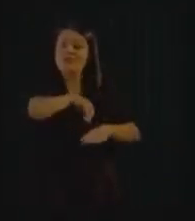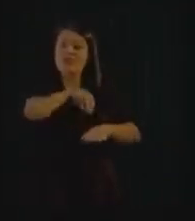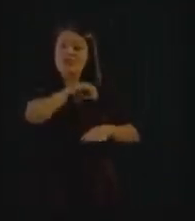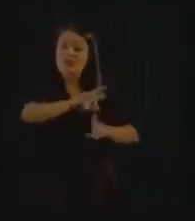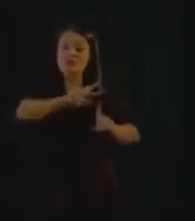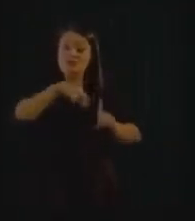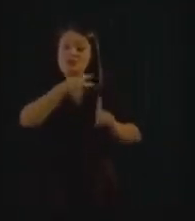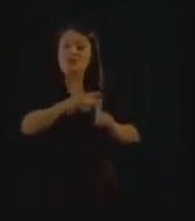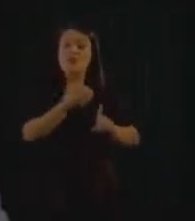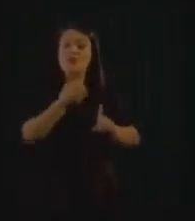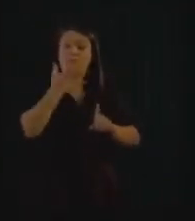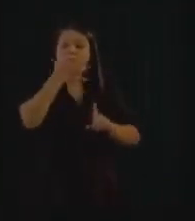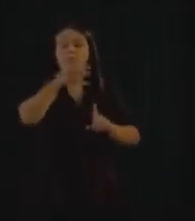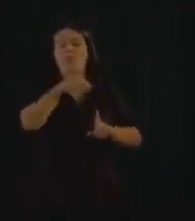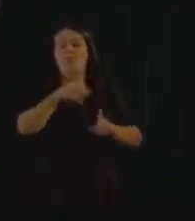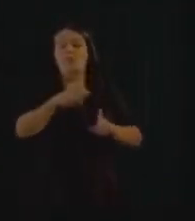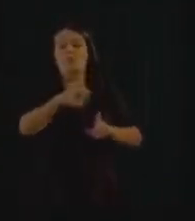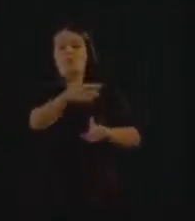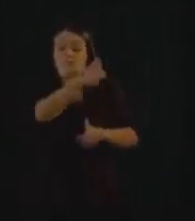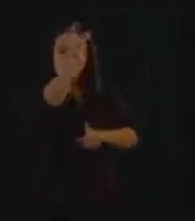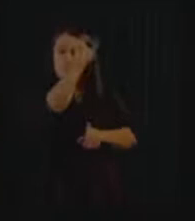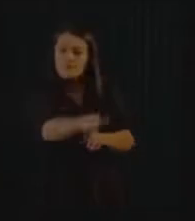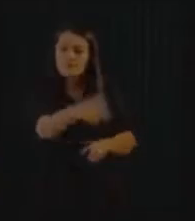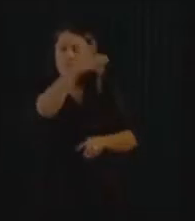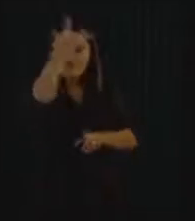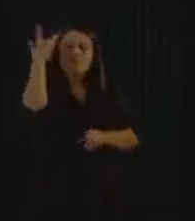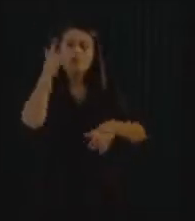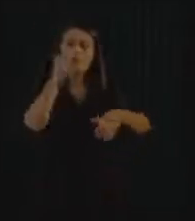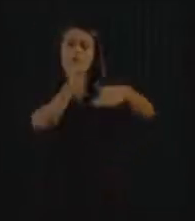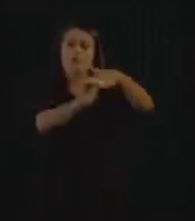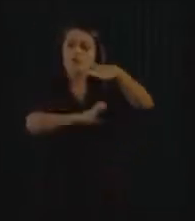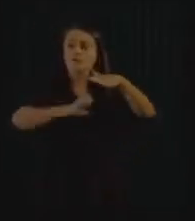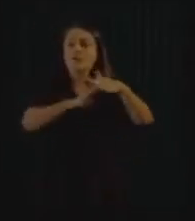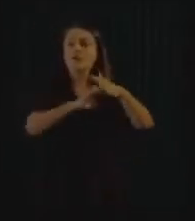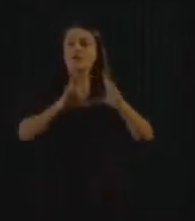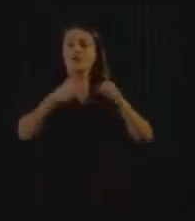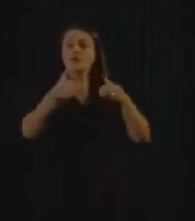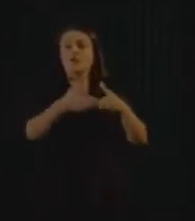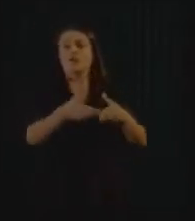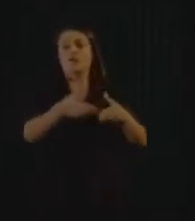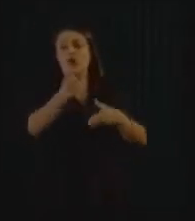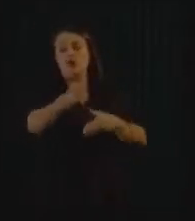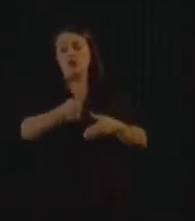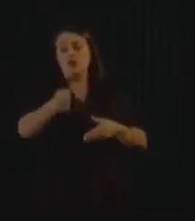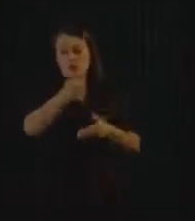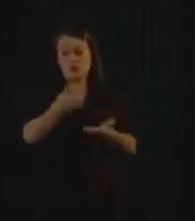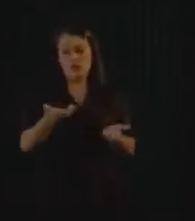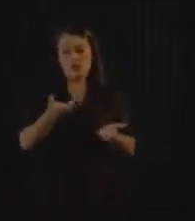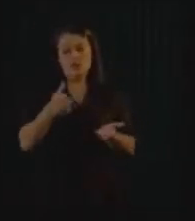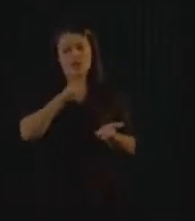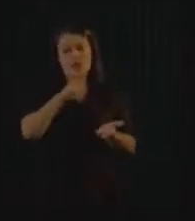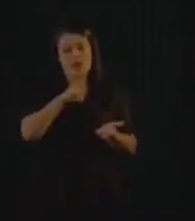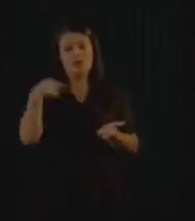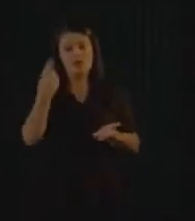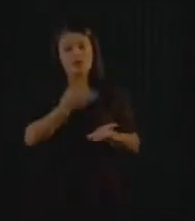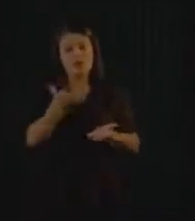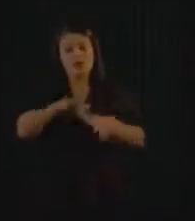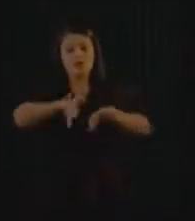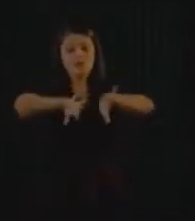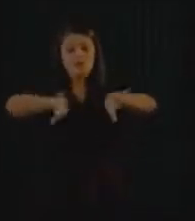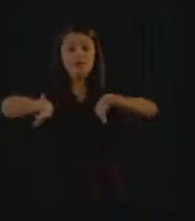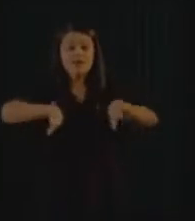mês, em termos de renda, para aquela pessoa que está coletando aquele material na casa dele. Esse propósito da